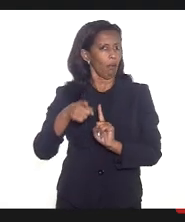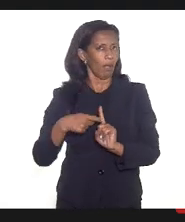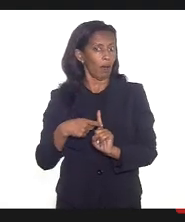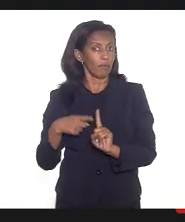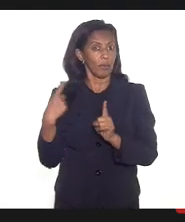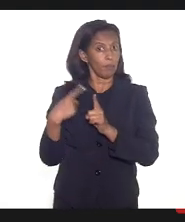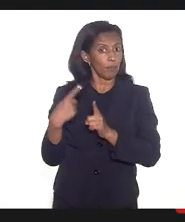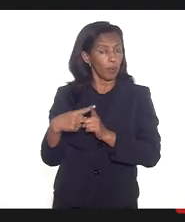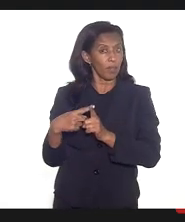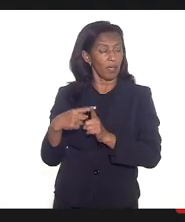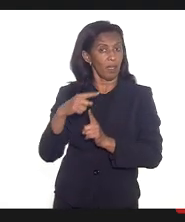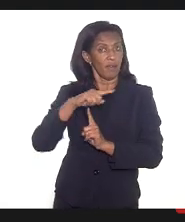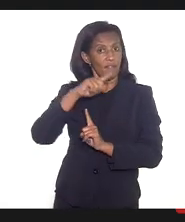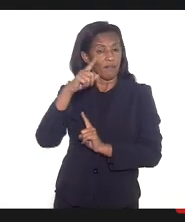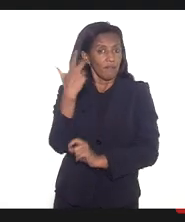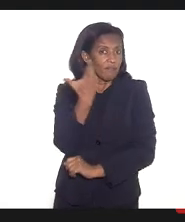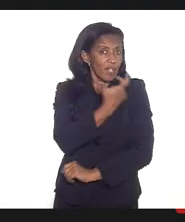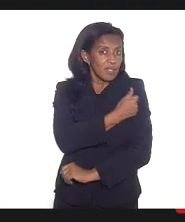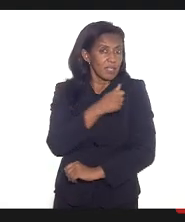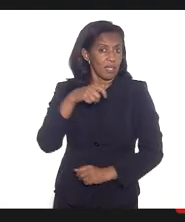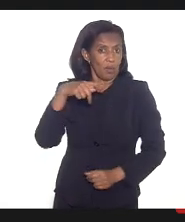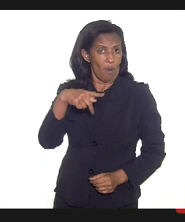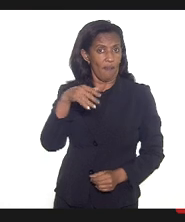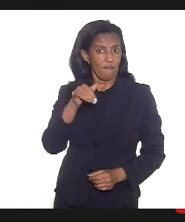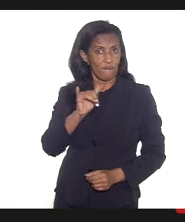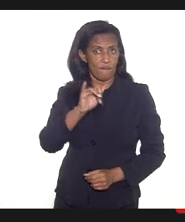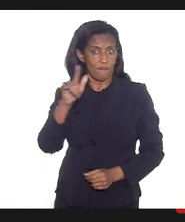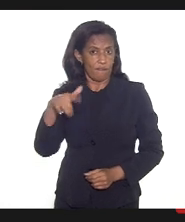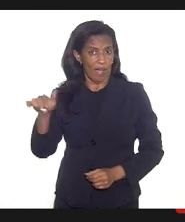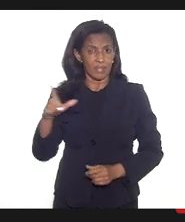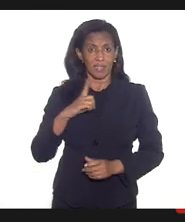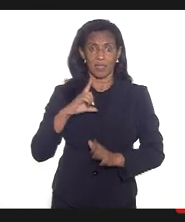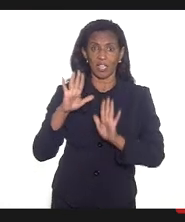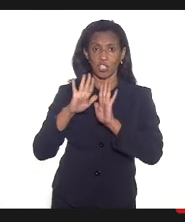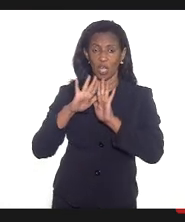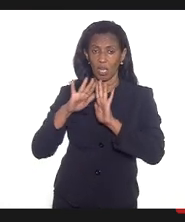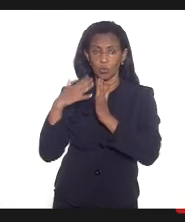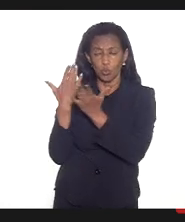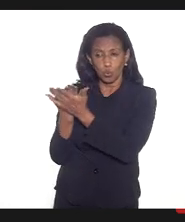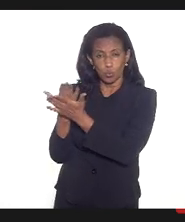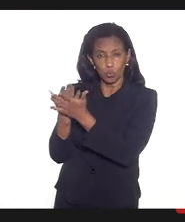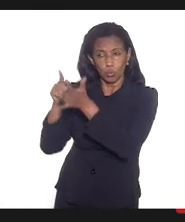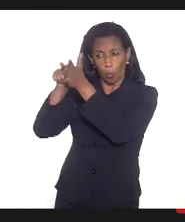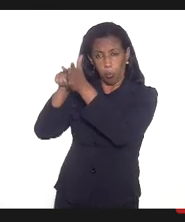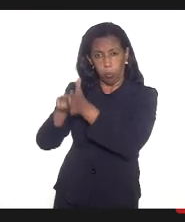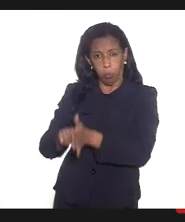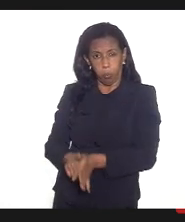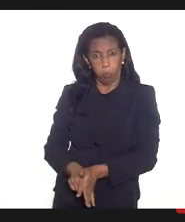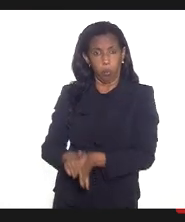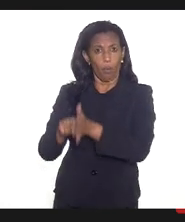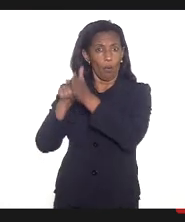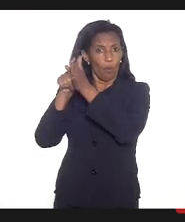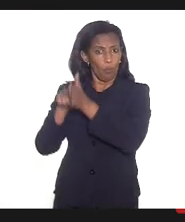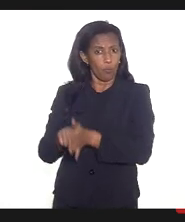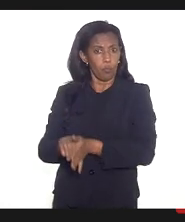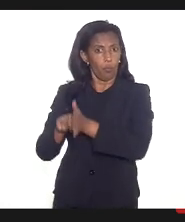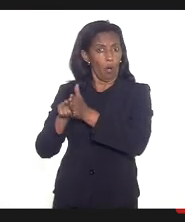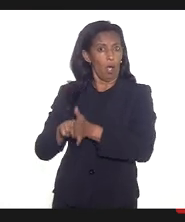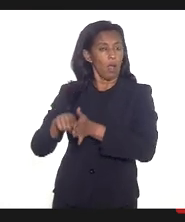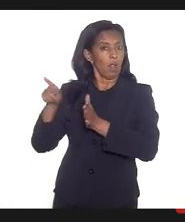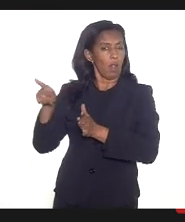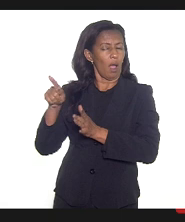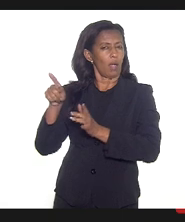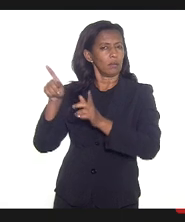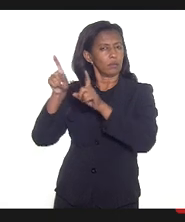vacinas como a da Pfizer aqui, nós temos esse estudo que foi publicado no New England Journal of